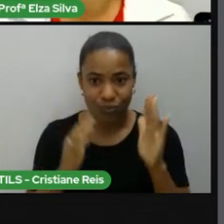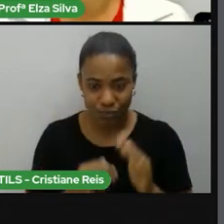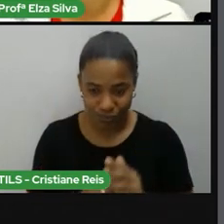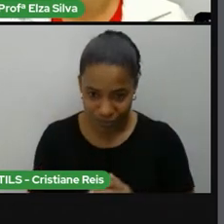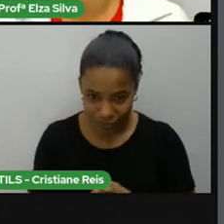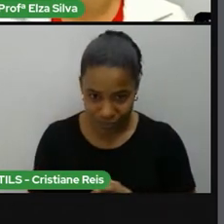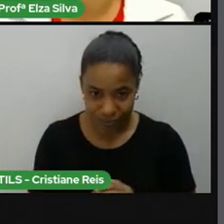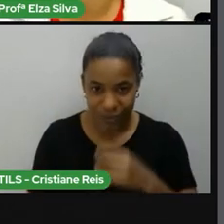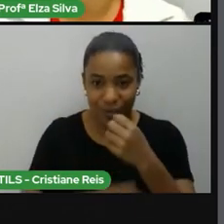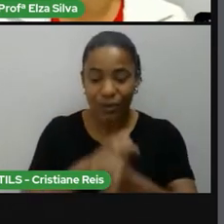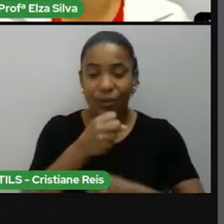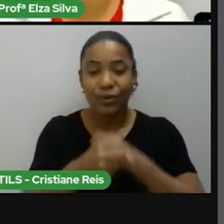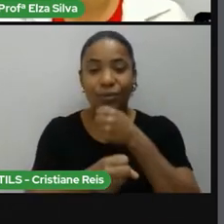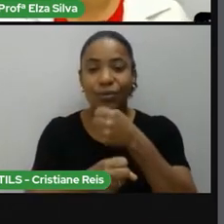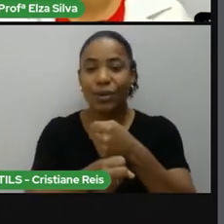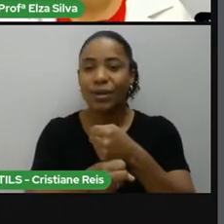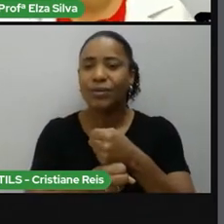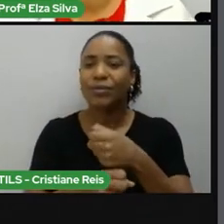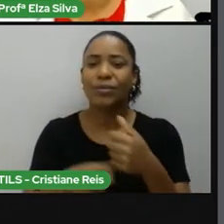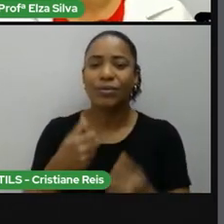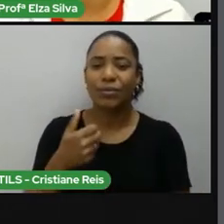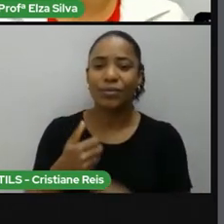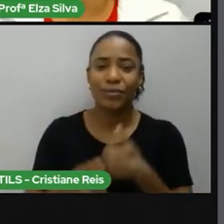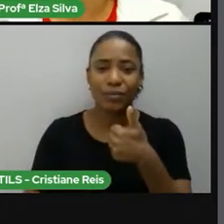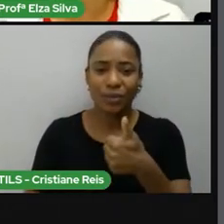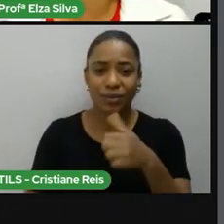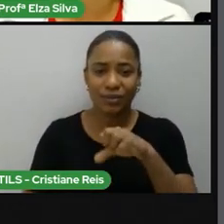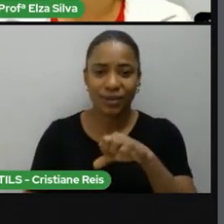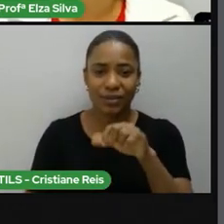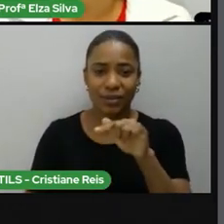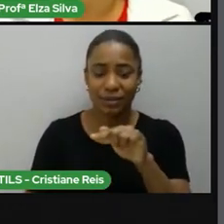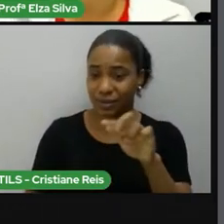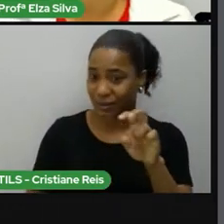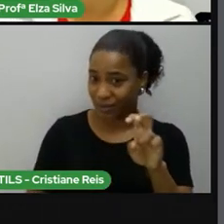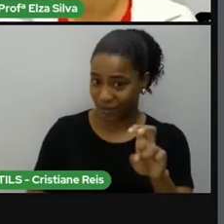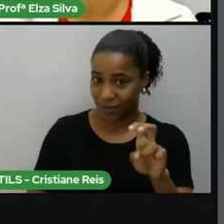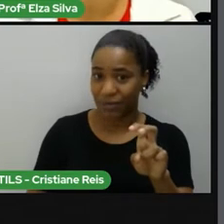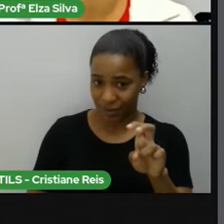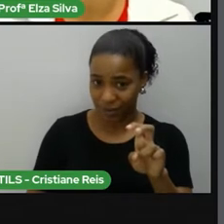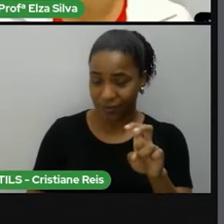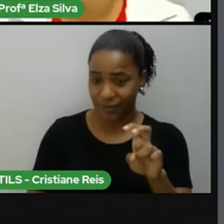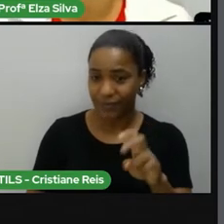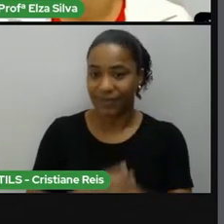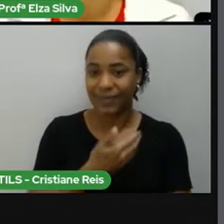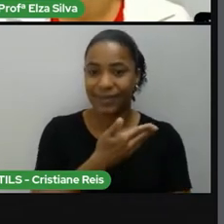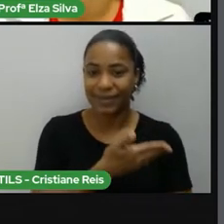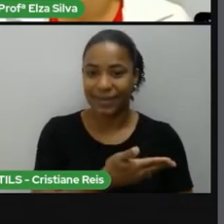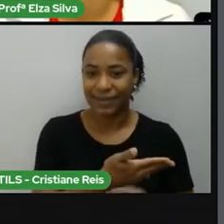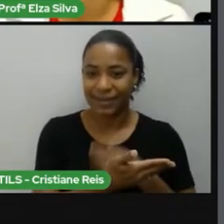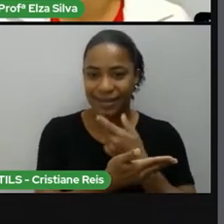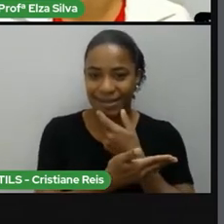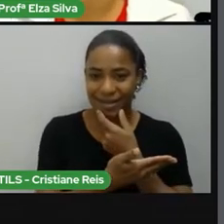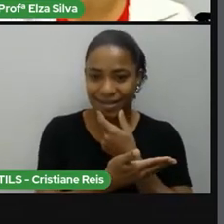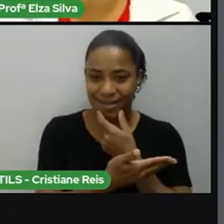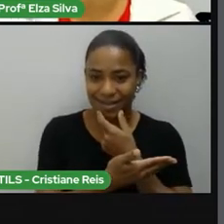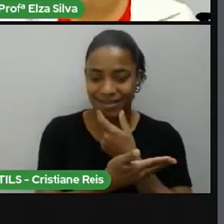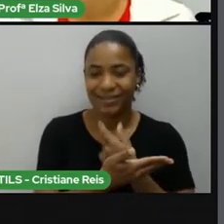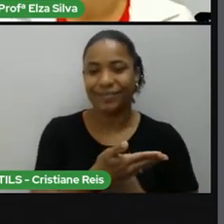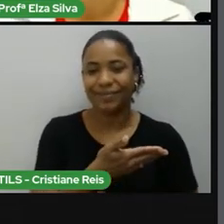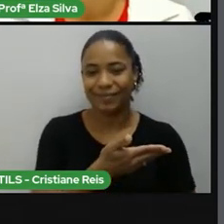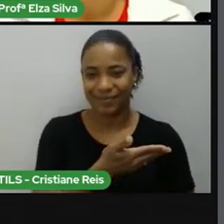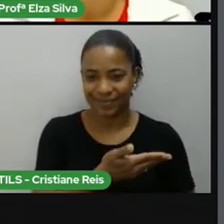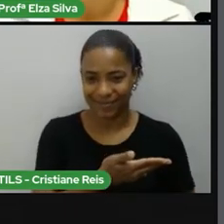em 1975, she was nominated for the National Book Order with Sula, in 1973.